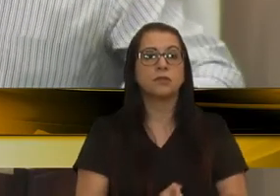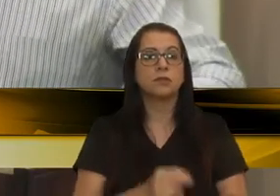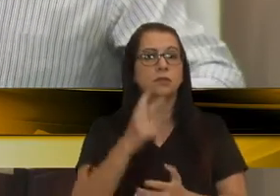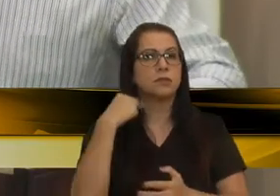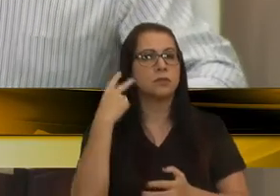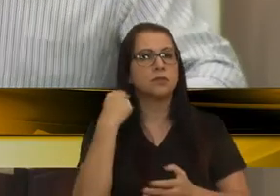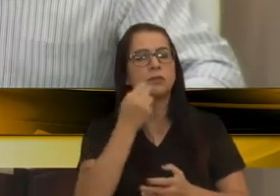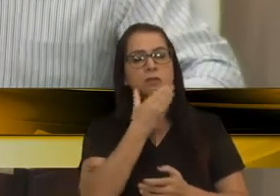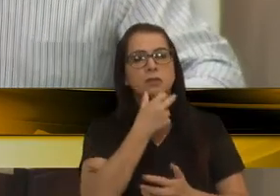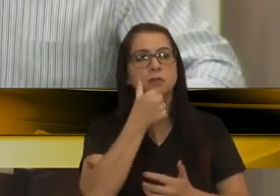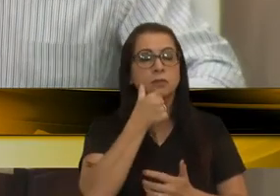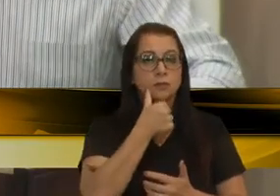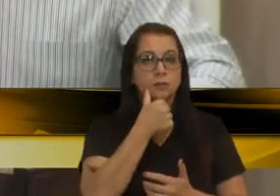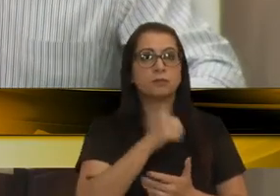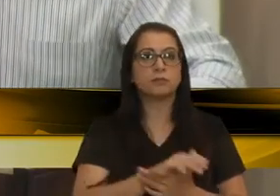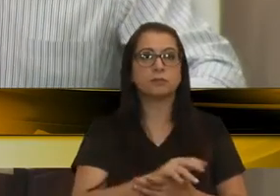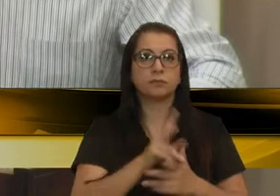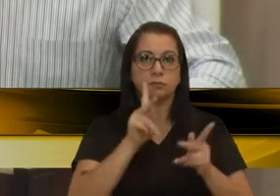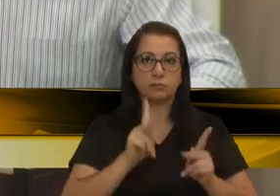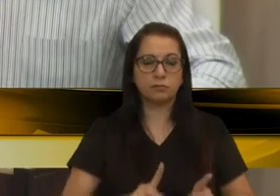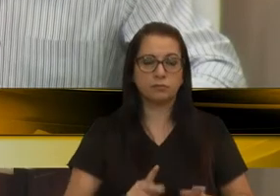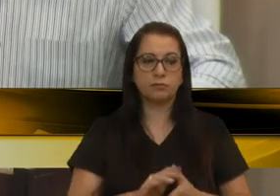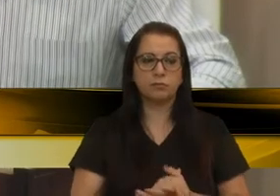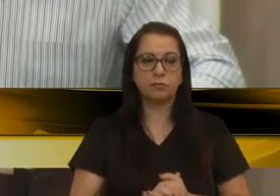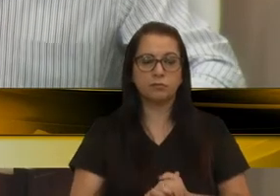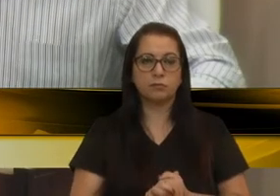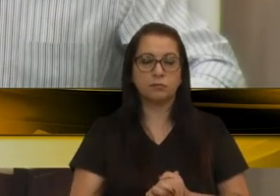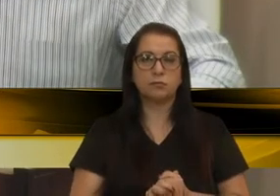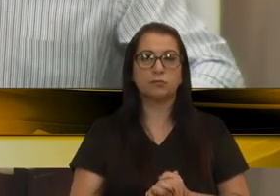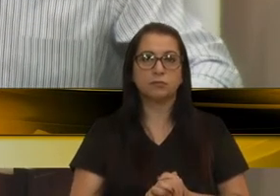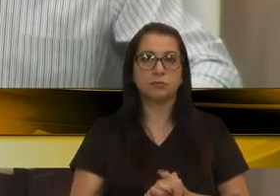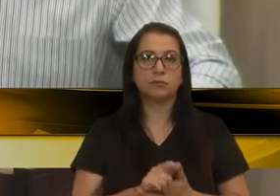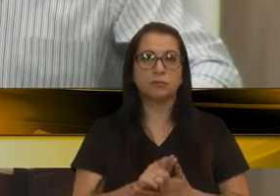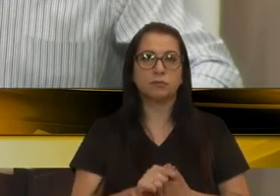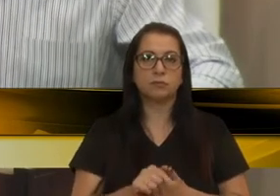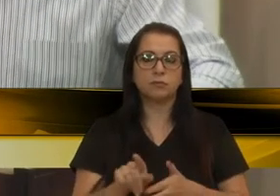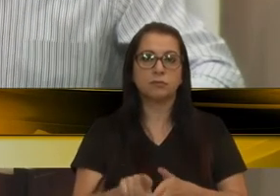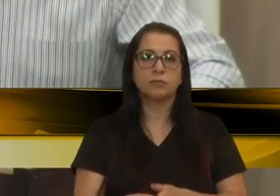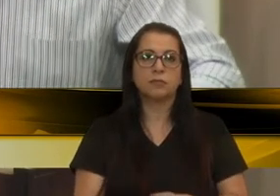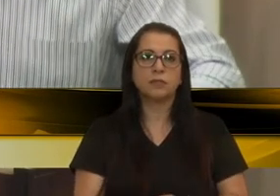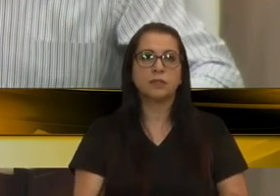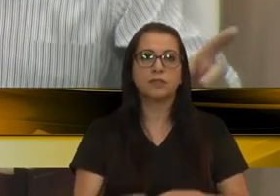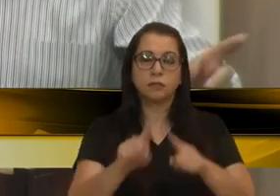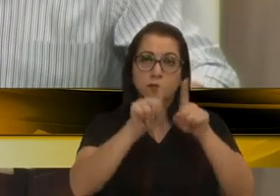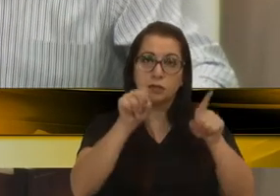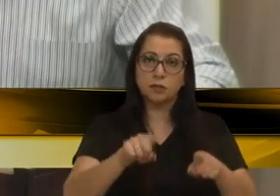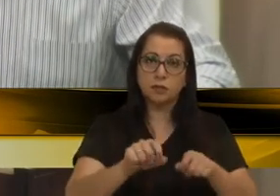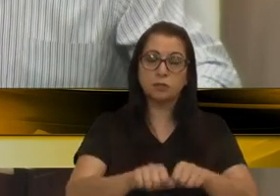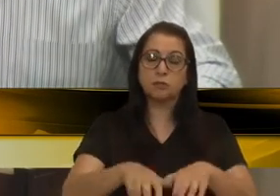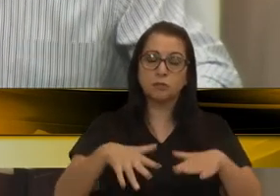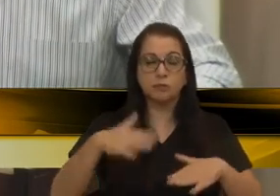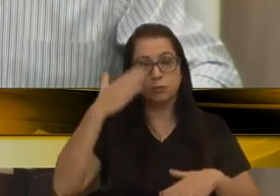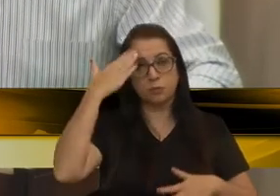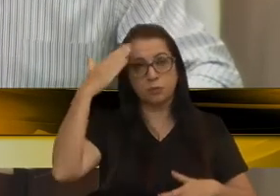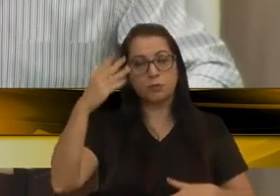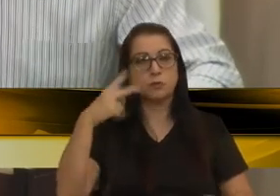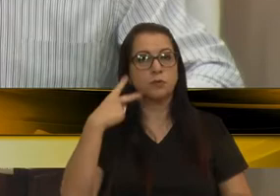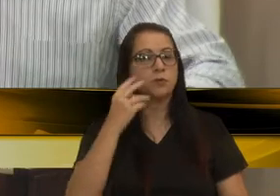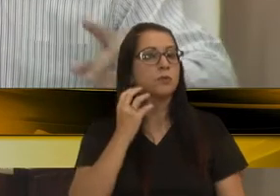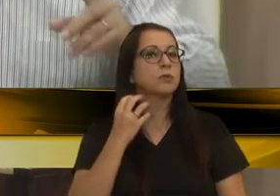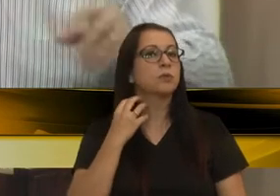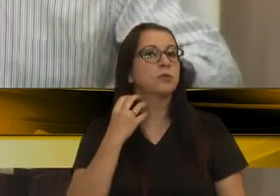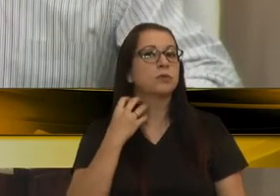vereadores e vereadoras, pessoas, enfim, funcionários, público do plenário. Obrigado, vereador Ricardo.